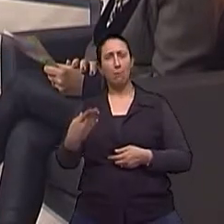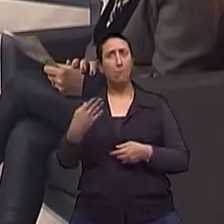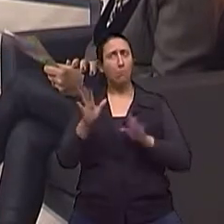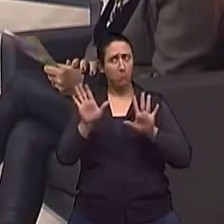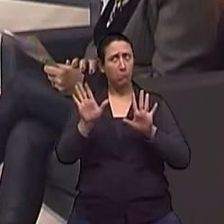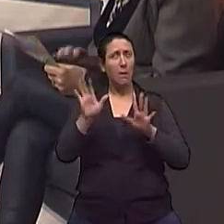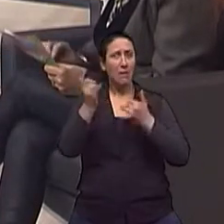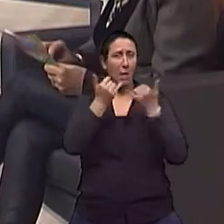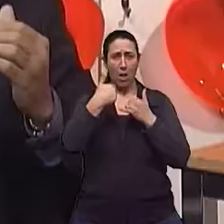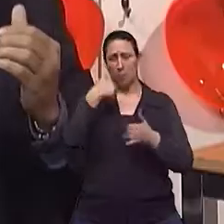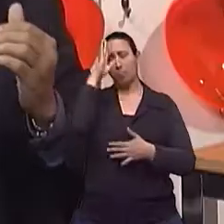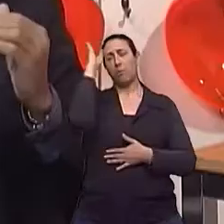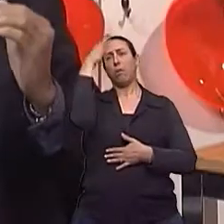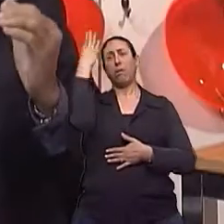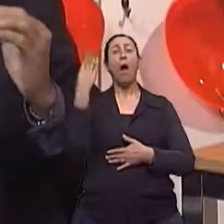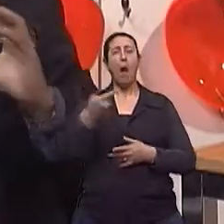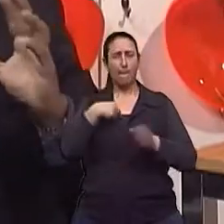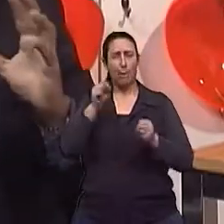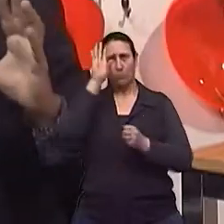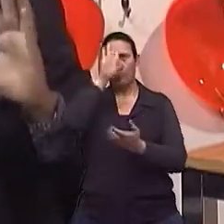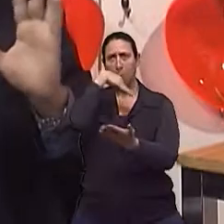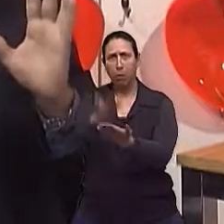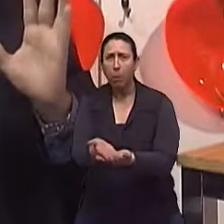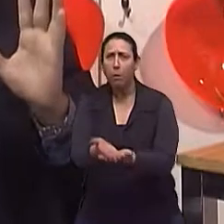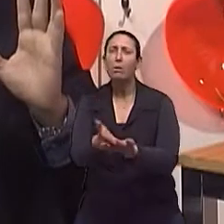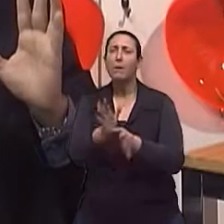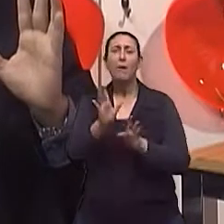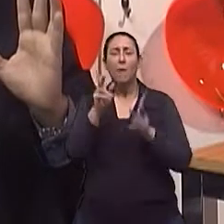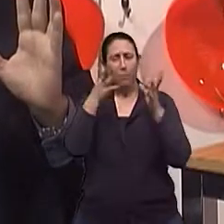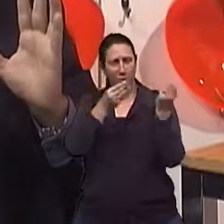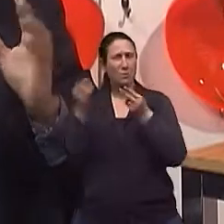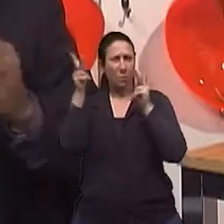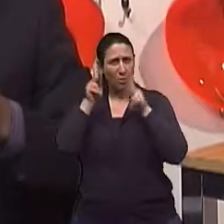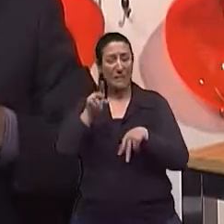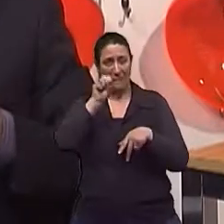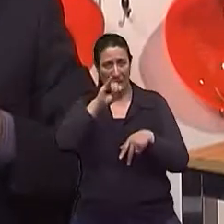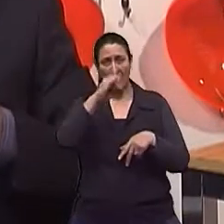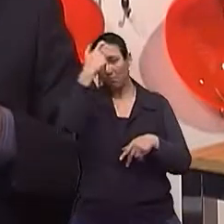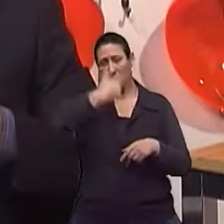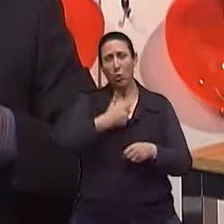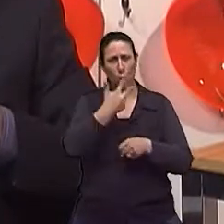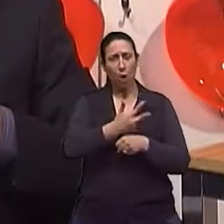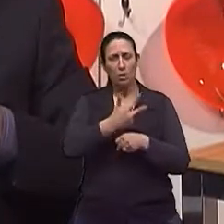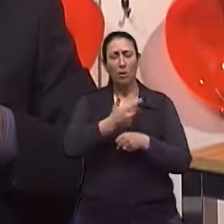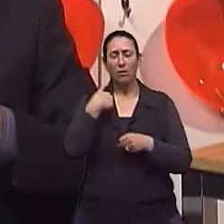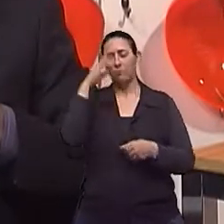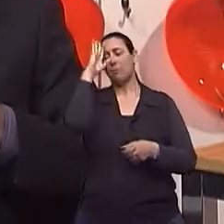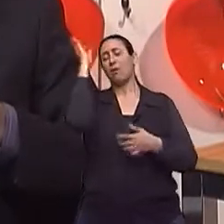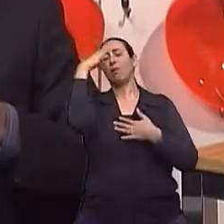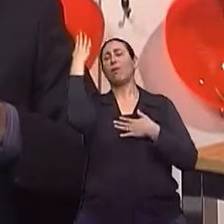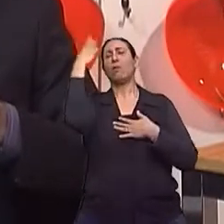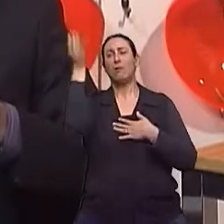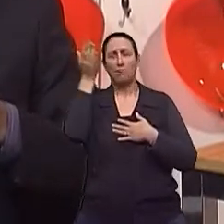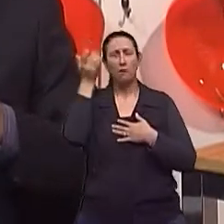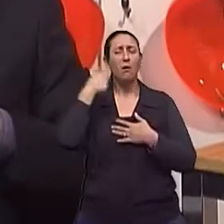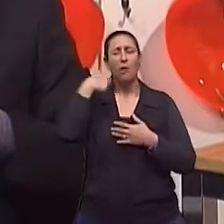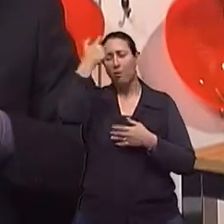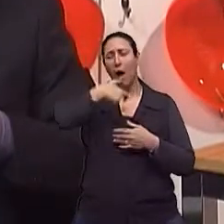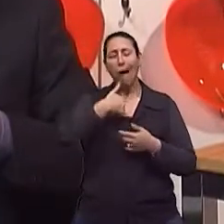queda. Ela até pode, porque o idoso, quando ele está numa crise, ele nem levanta da cama, E aí ele começa a usar, por exemplo,